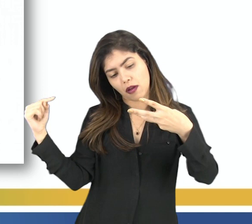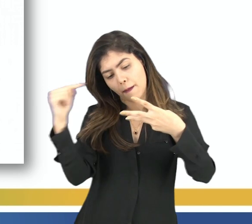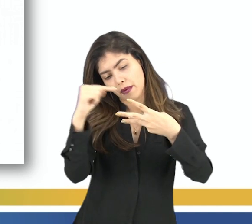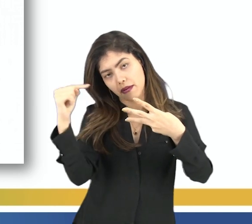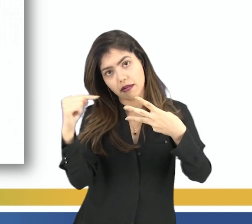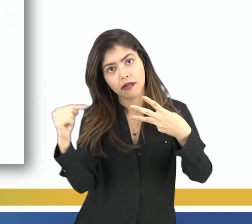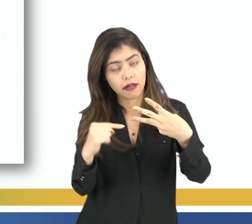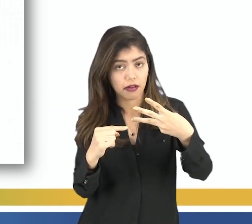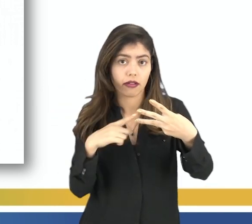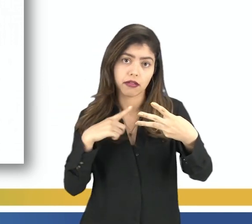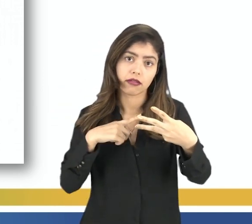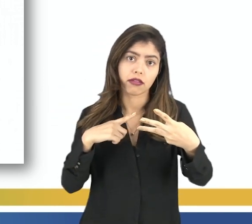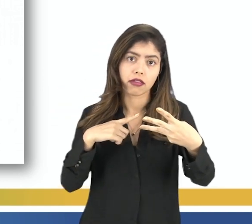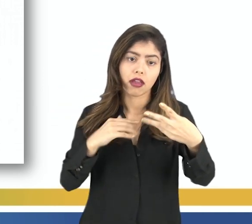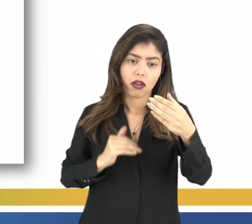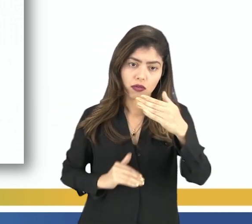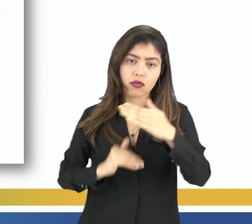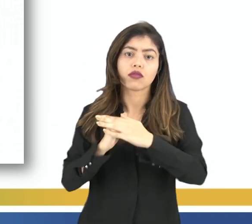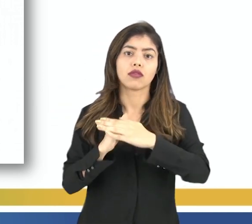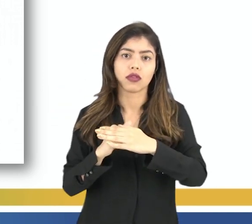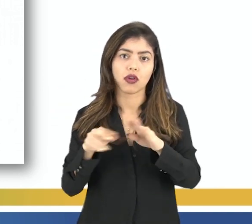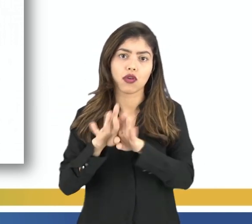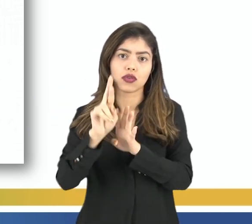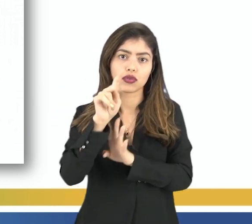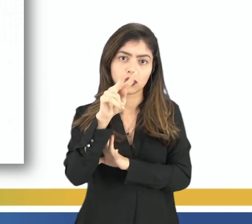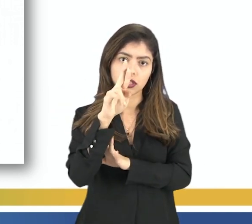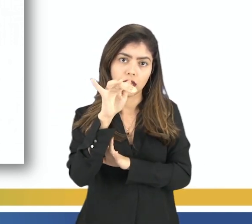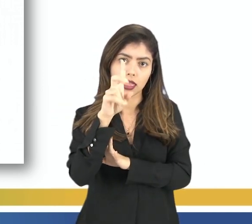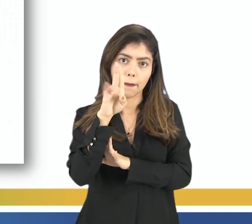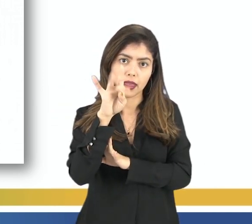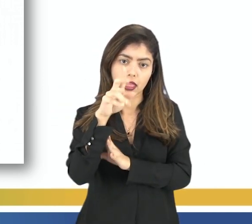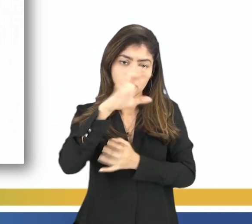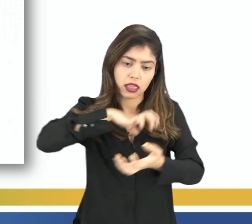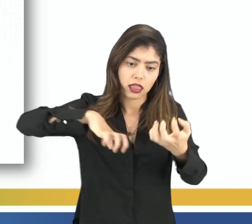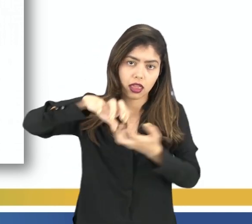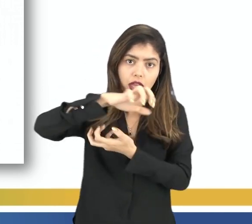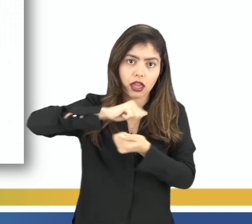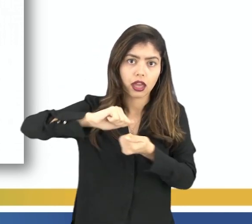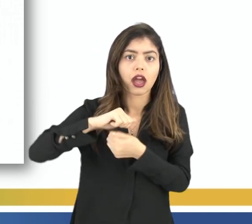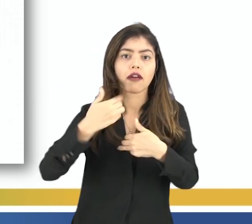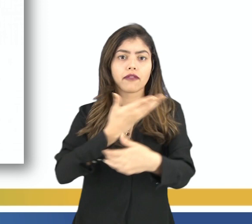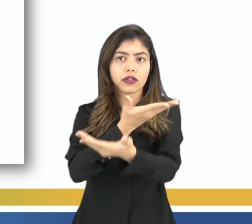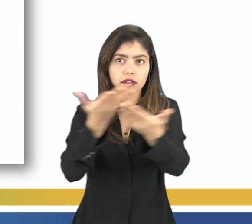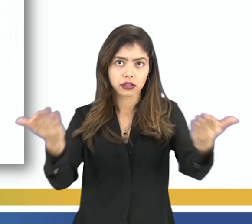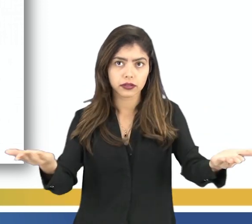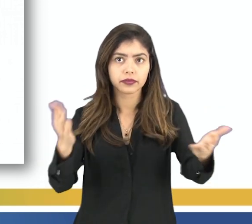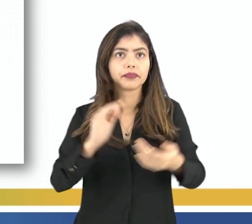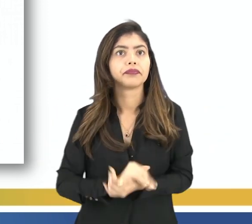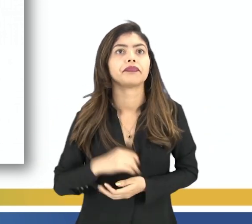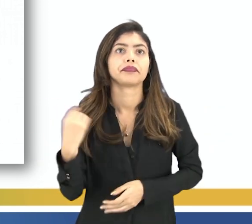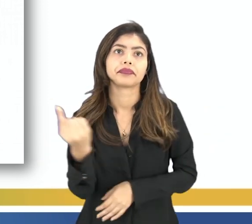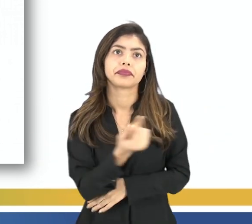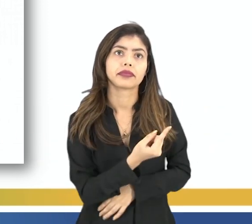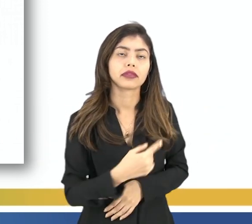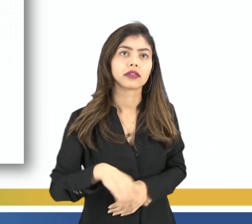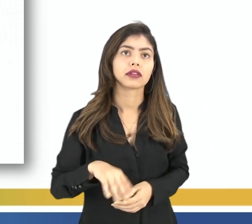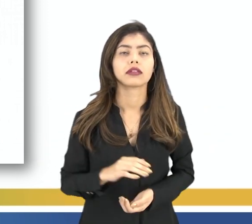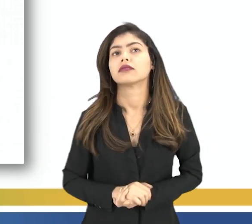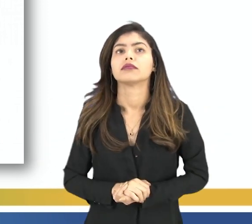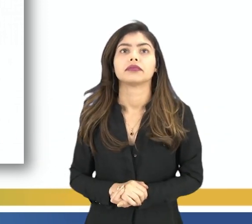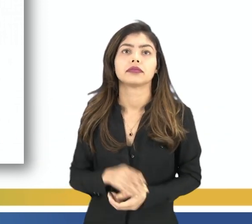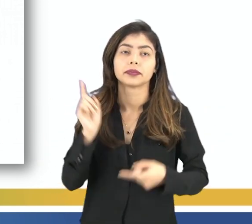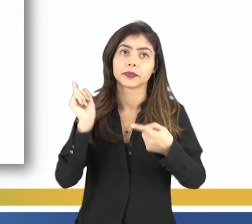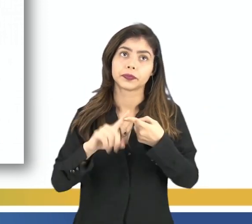tripé da sustentabilidade, conforme está sendo ponderado a todos vocês. Nós temos o